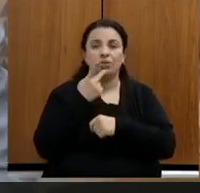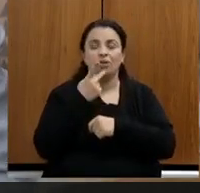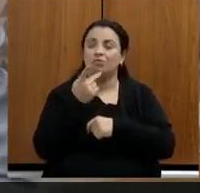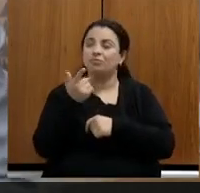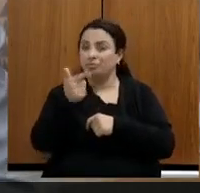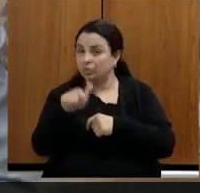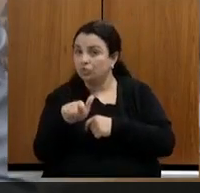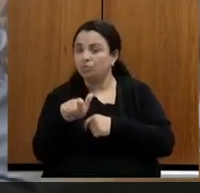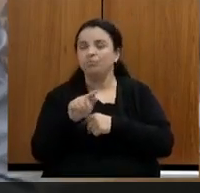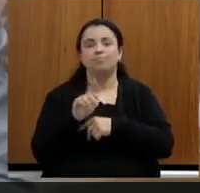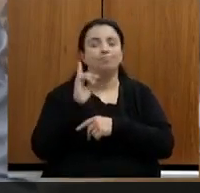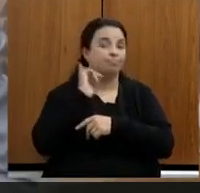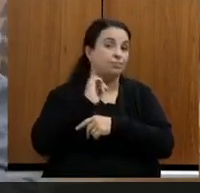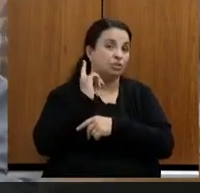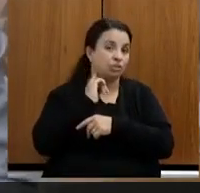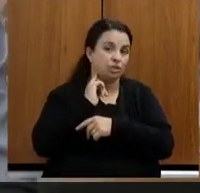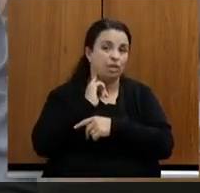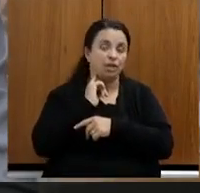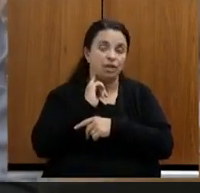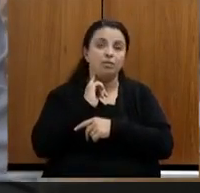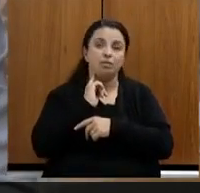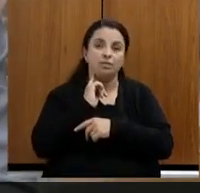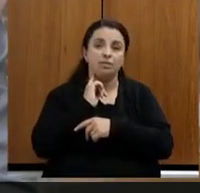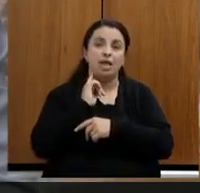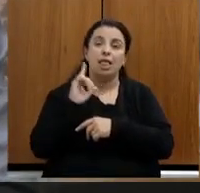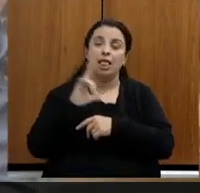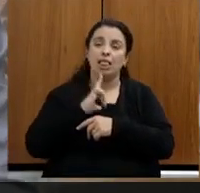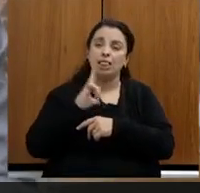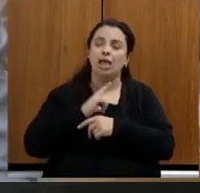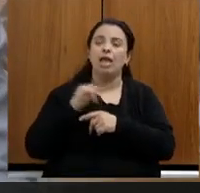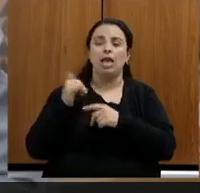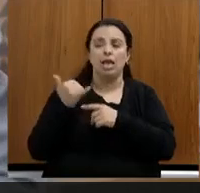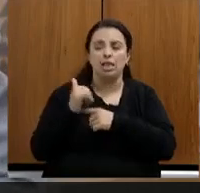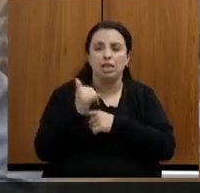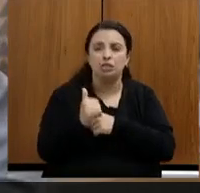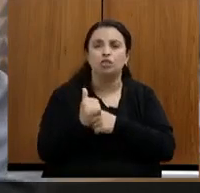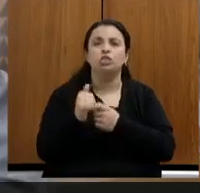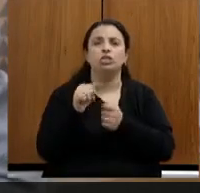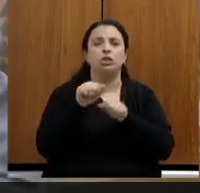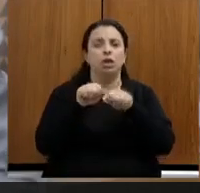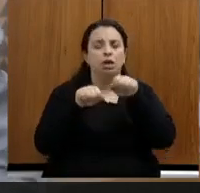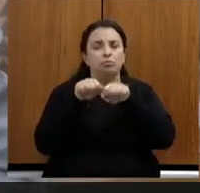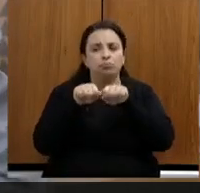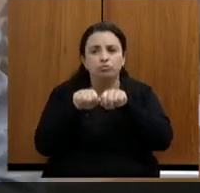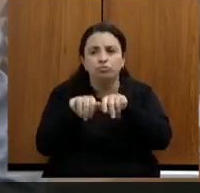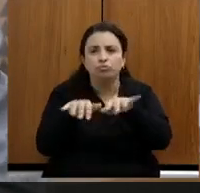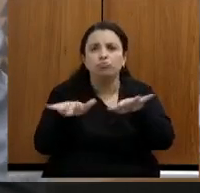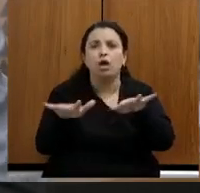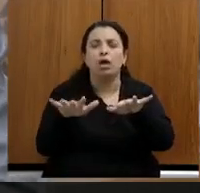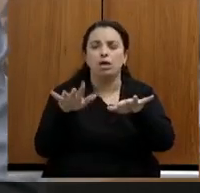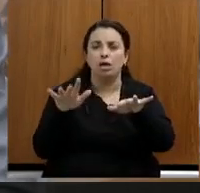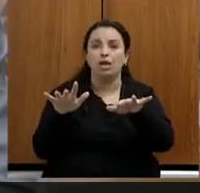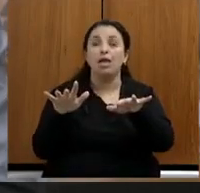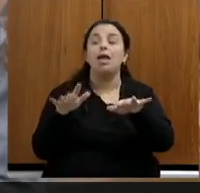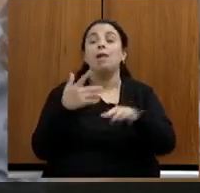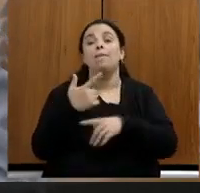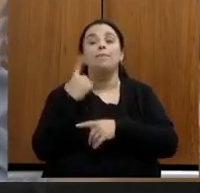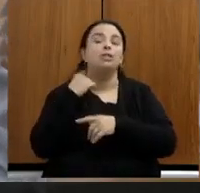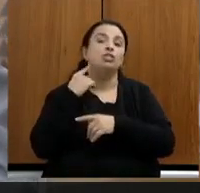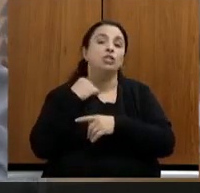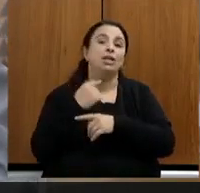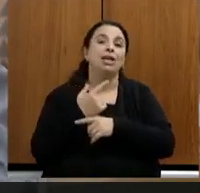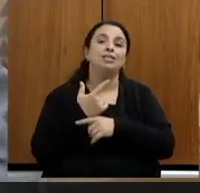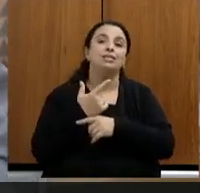Minas Gerais de tudo que é gerado de energia distribuída no nosso país Minas Gerais tem 20%